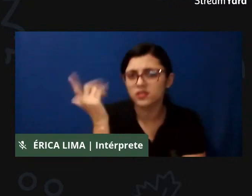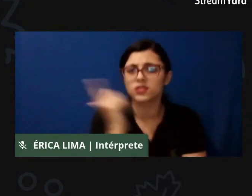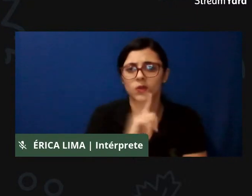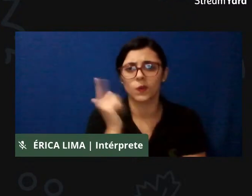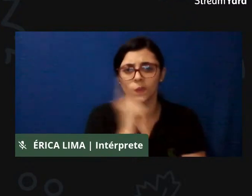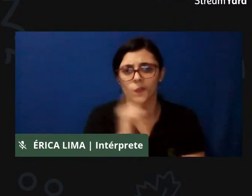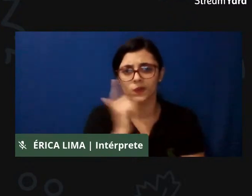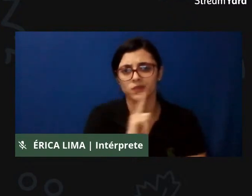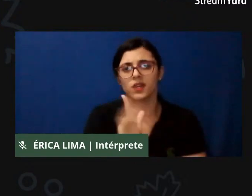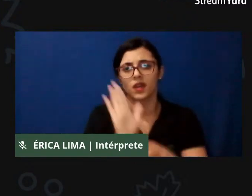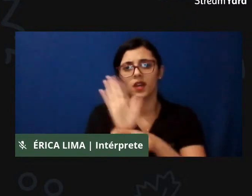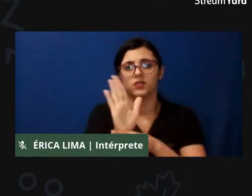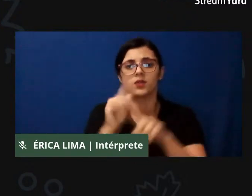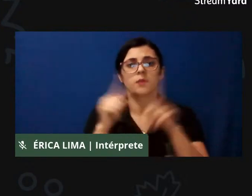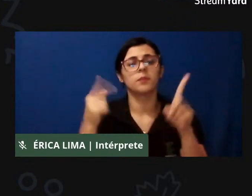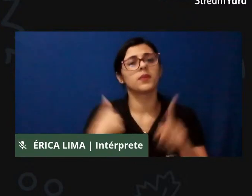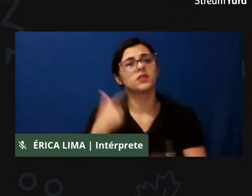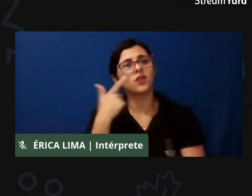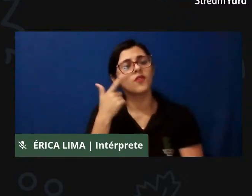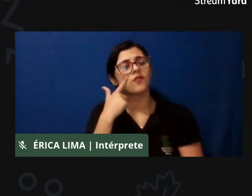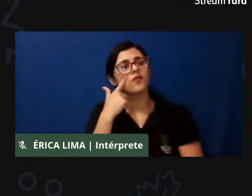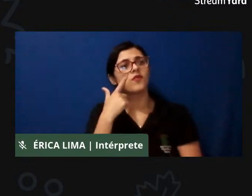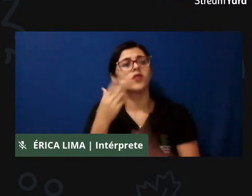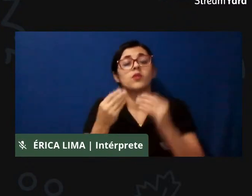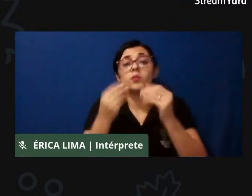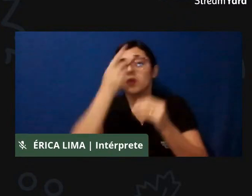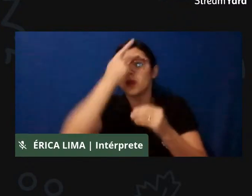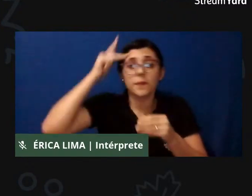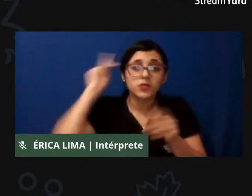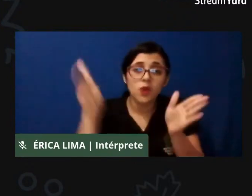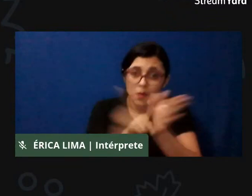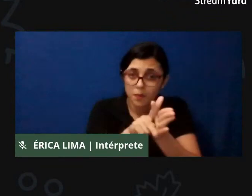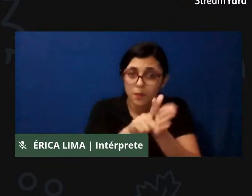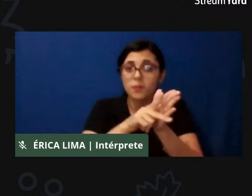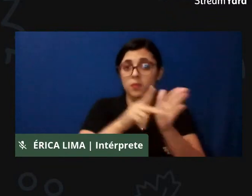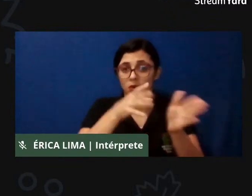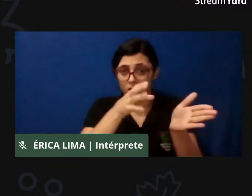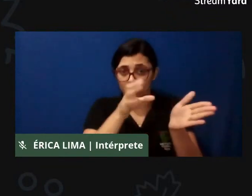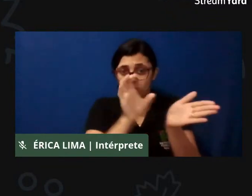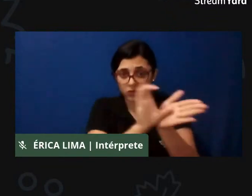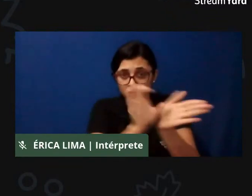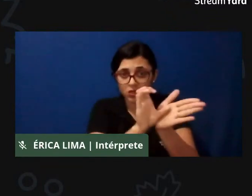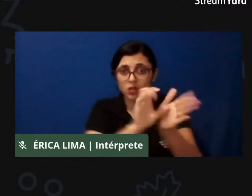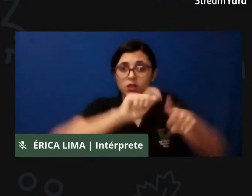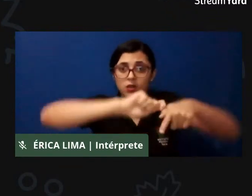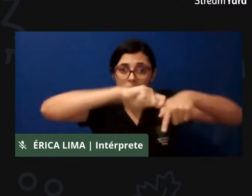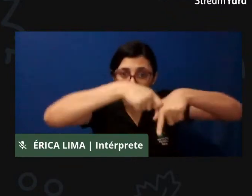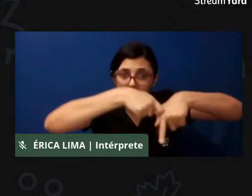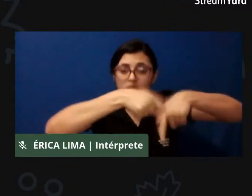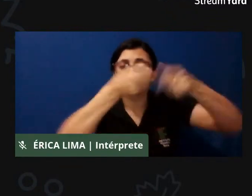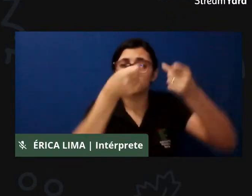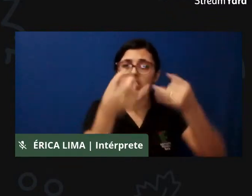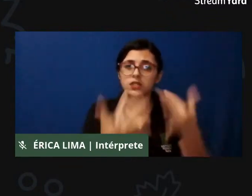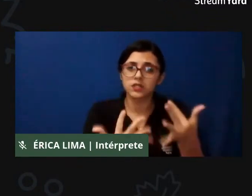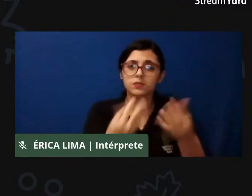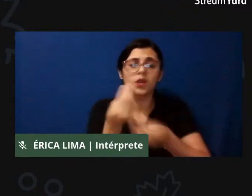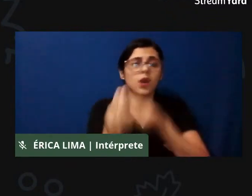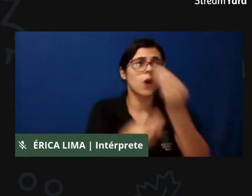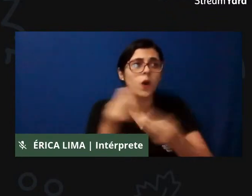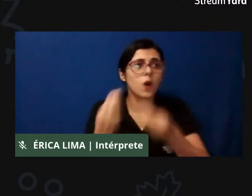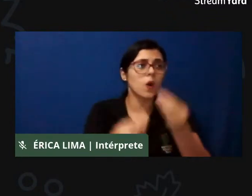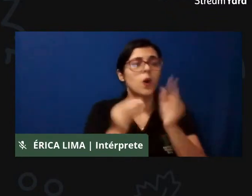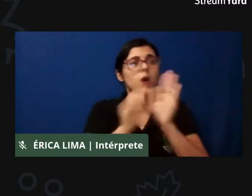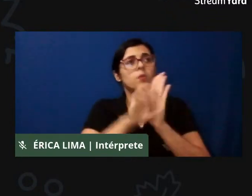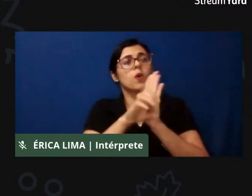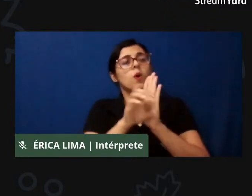vejo muito dos nossos, e aí eu falo nosso povo quilombola mesmo, trabalhando essa questão da descolonização e a gente não se sente na